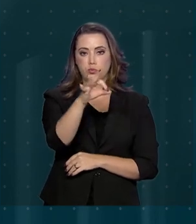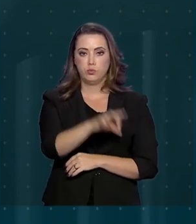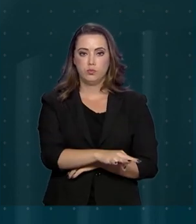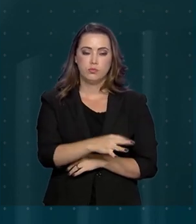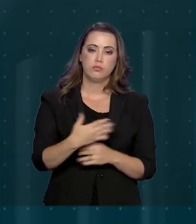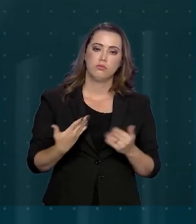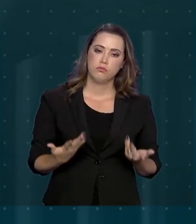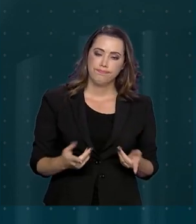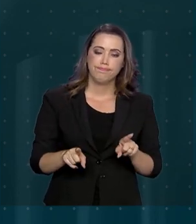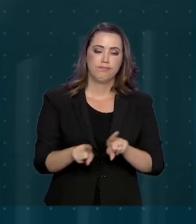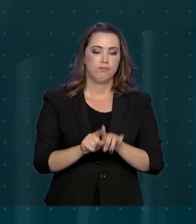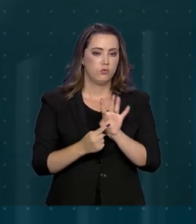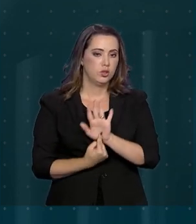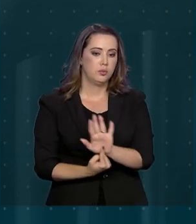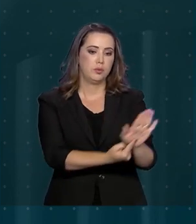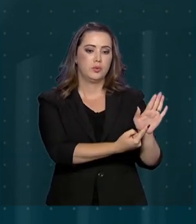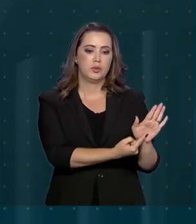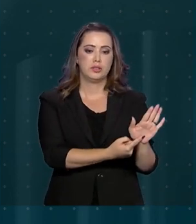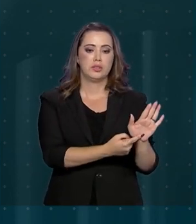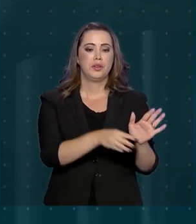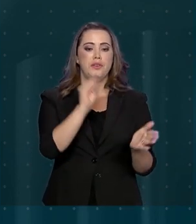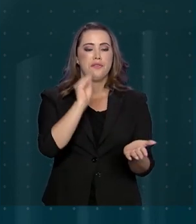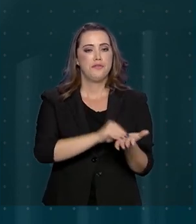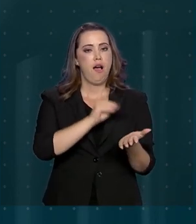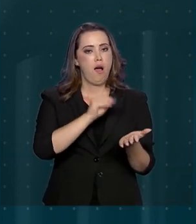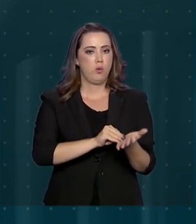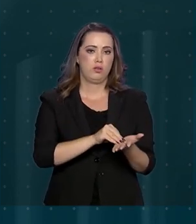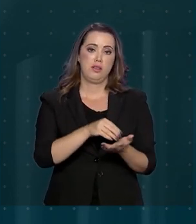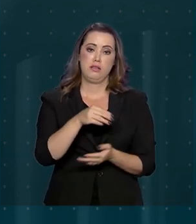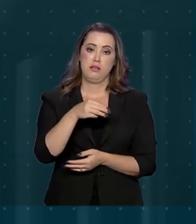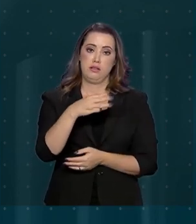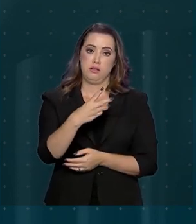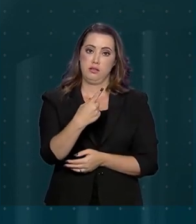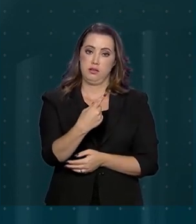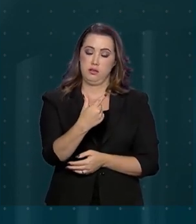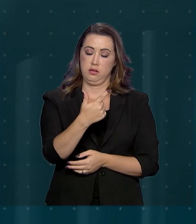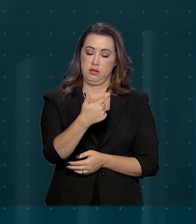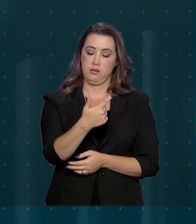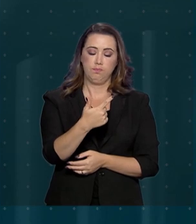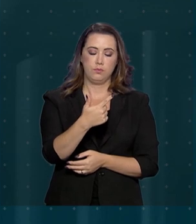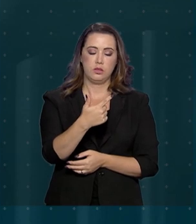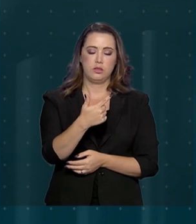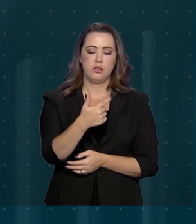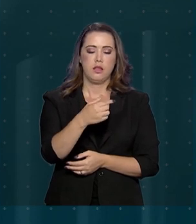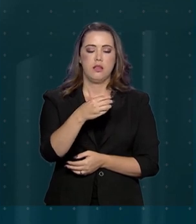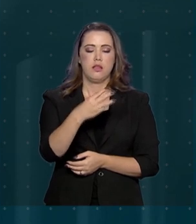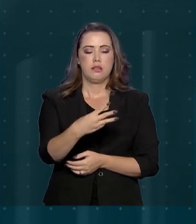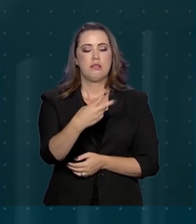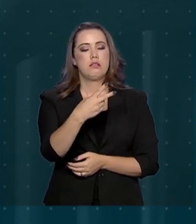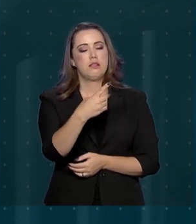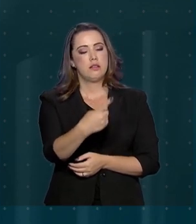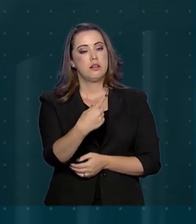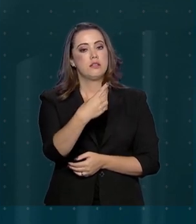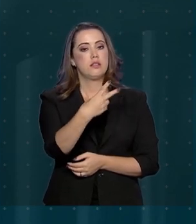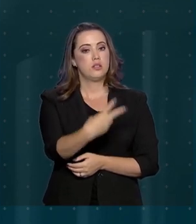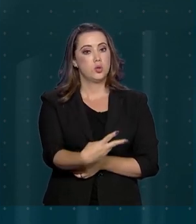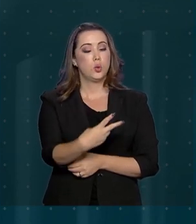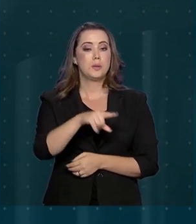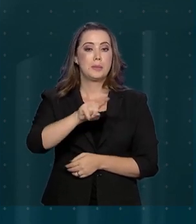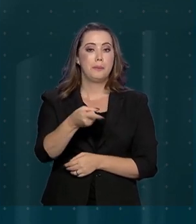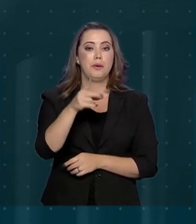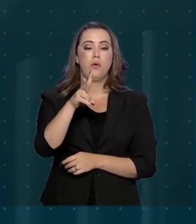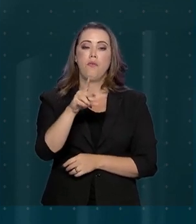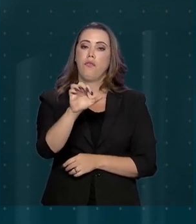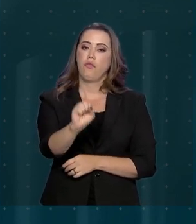levantamento também revela um déficit de 312 mil vagas no sistema prisional. Até 2022, a previsão